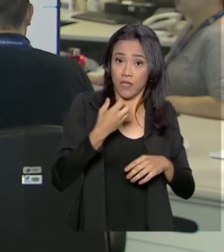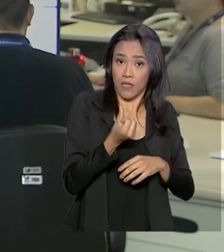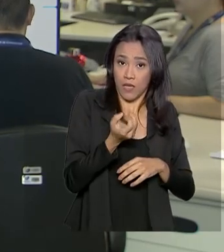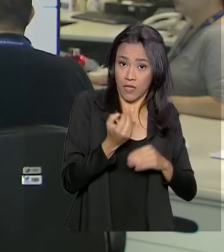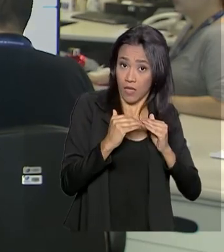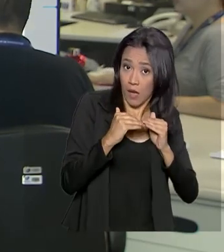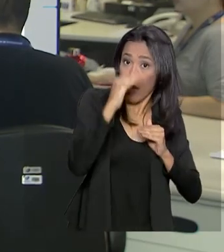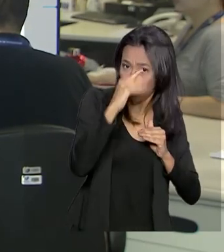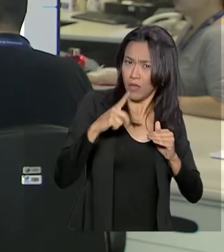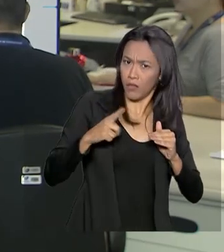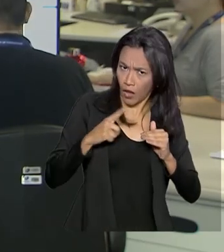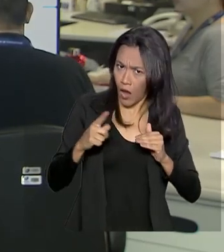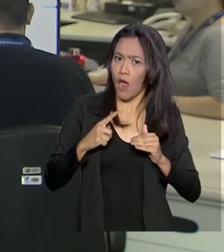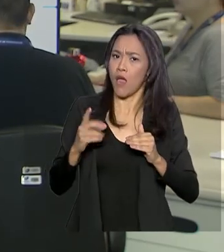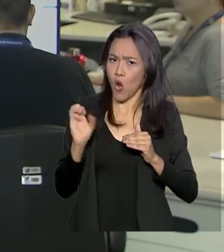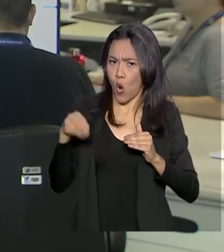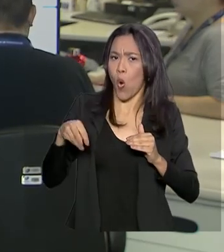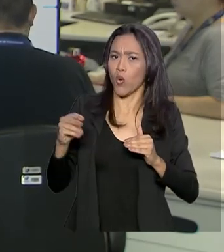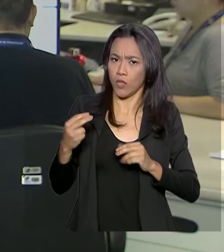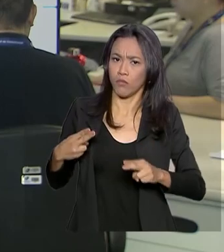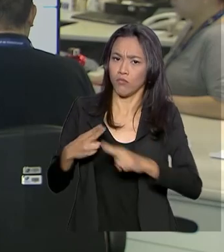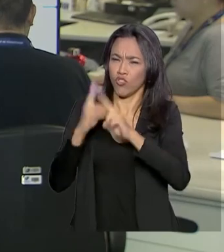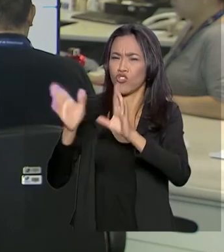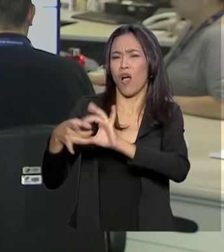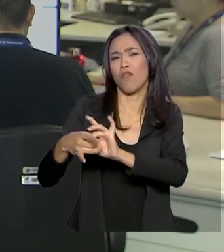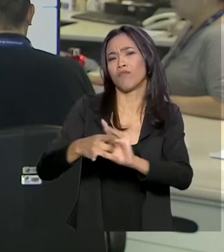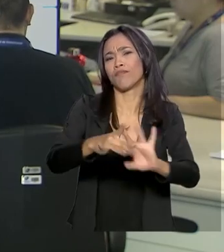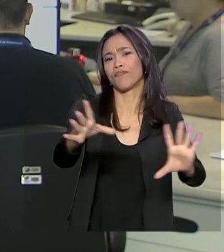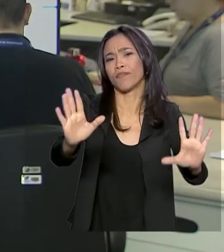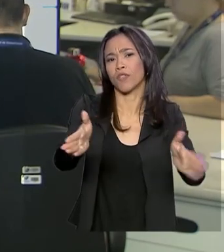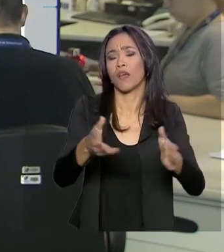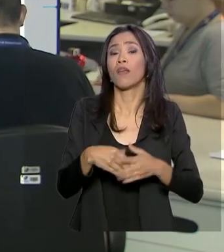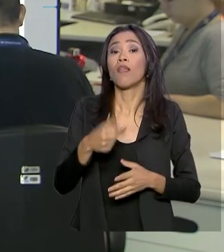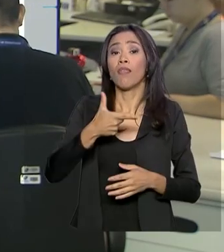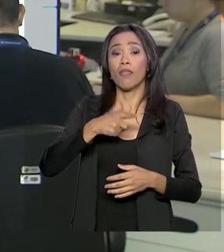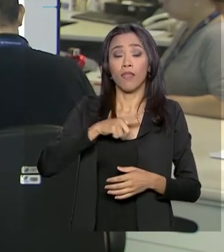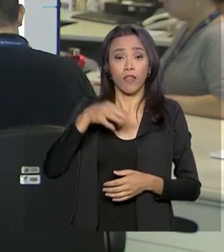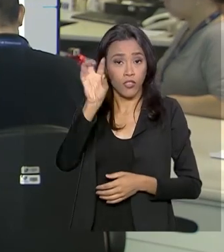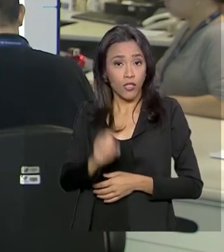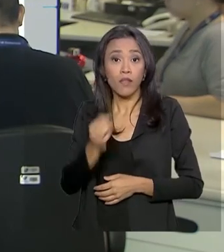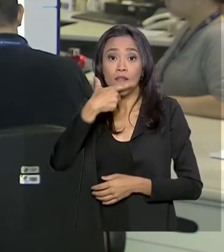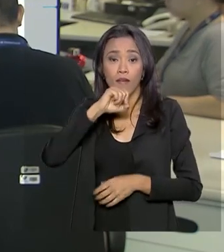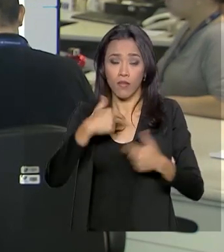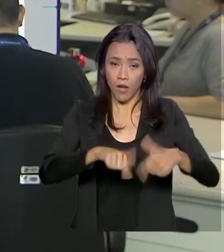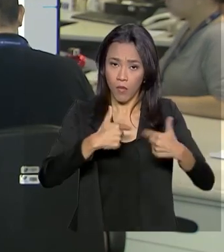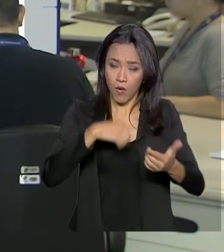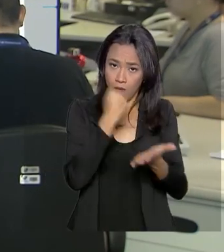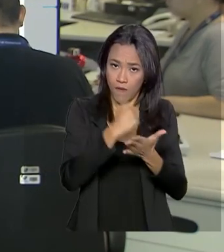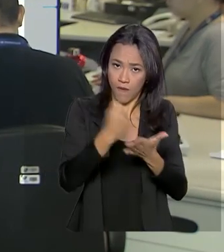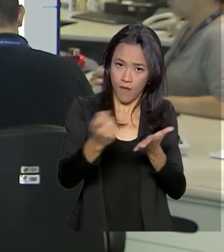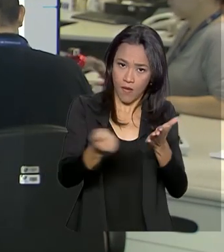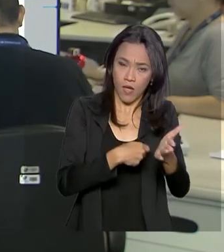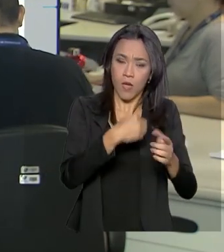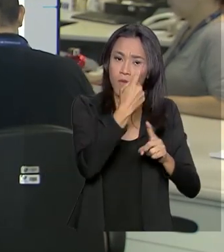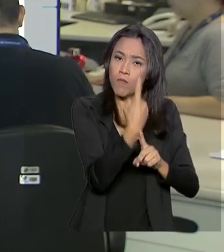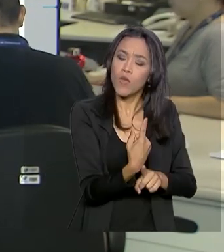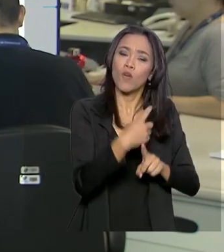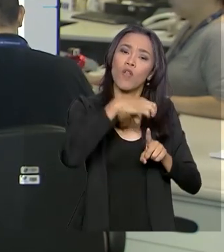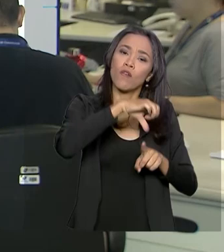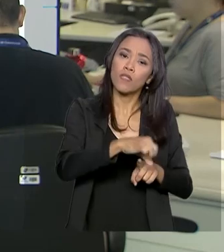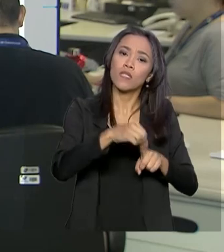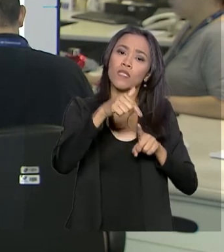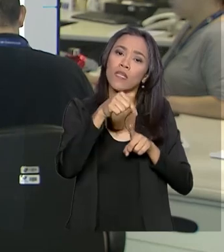conta na Caixa, os saques já estavam liberados. Tem direito à retirada quem trabalhou com carteira assinada entre 1971